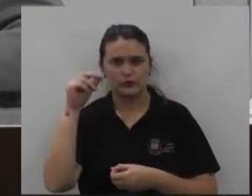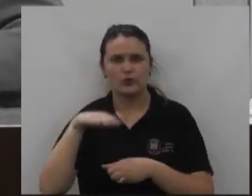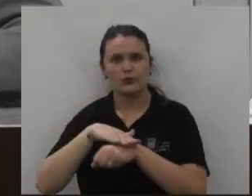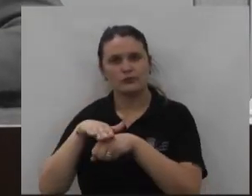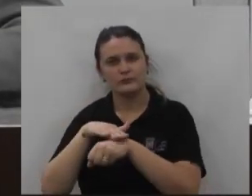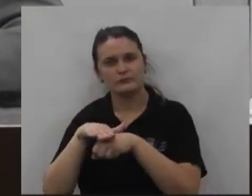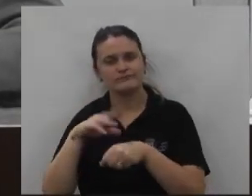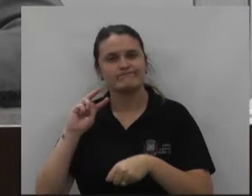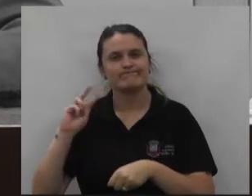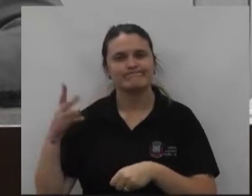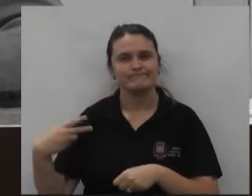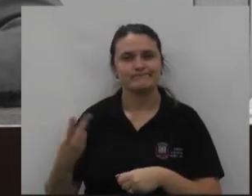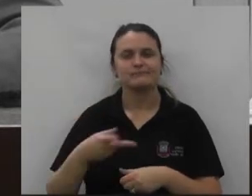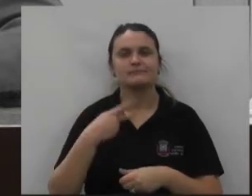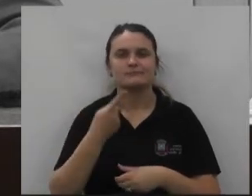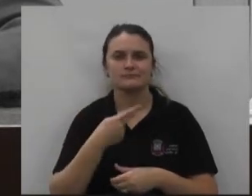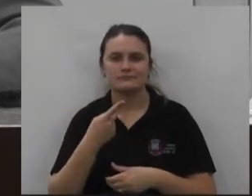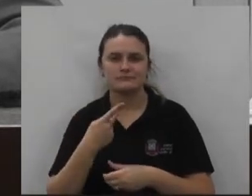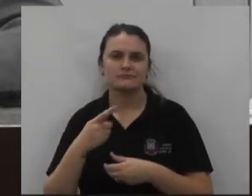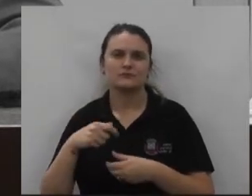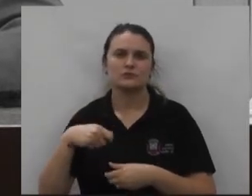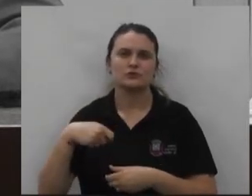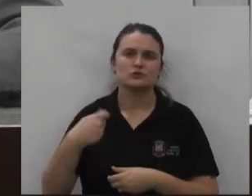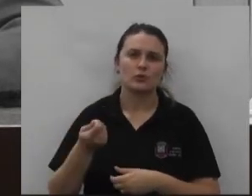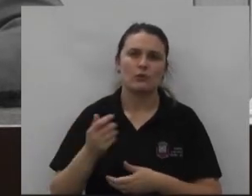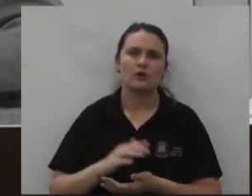para que nós pudéssemos falar realmente dessa